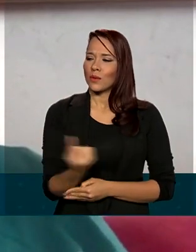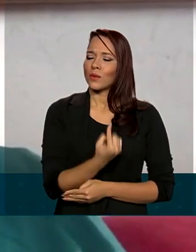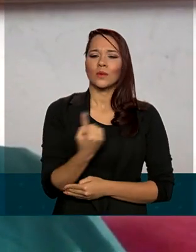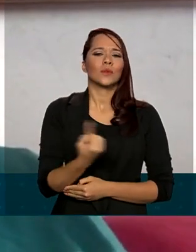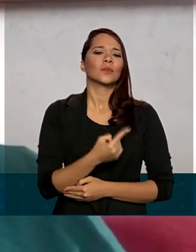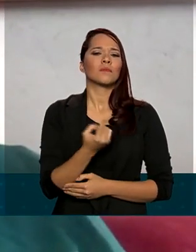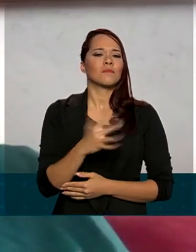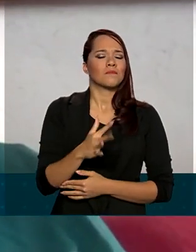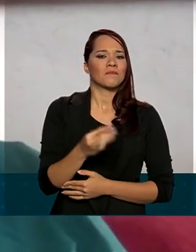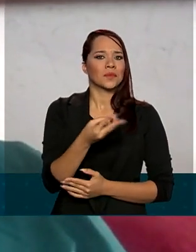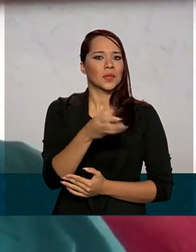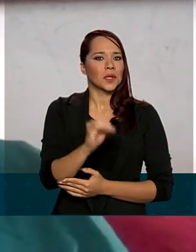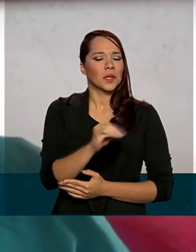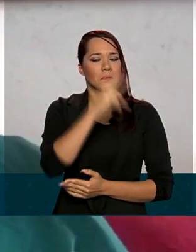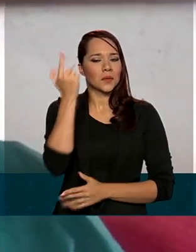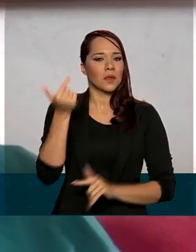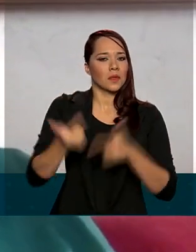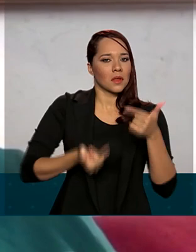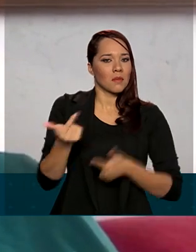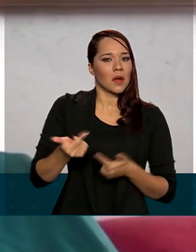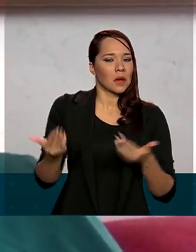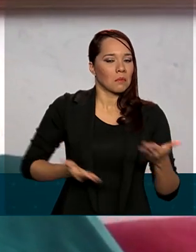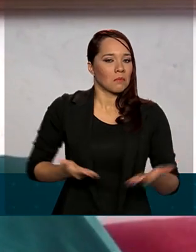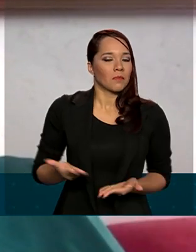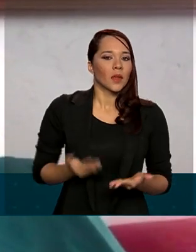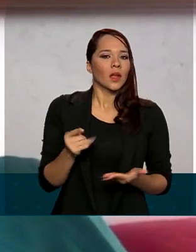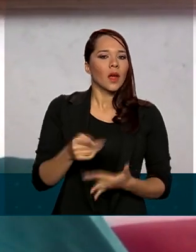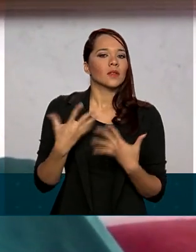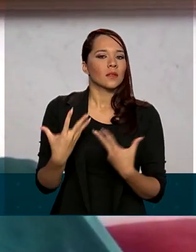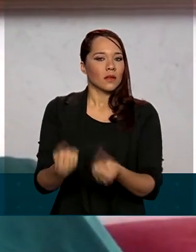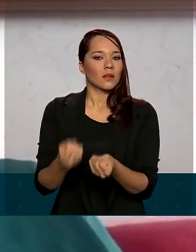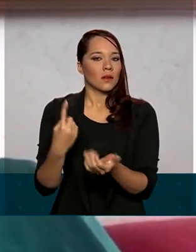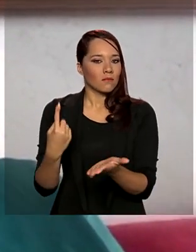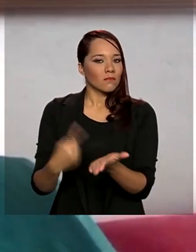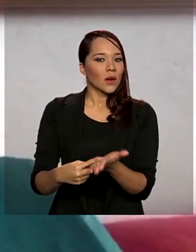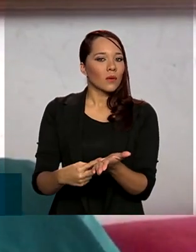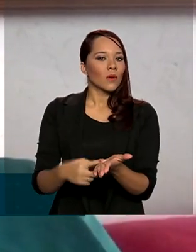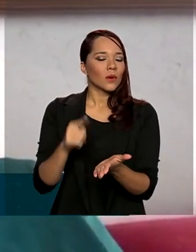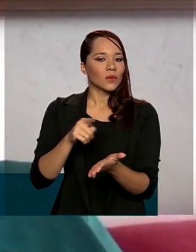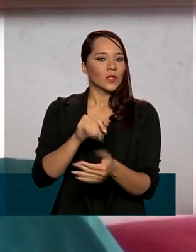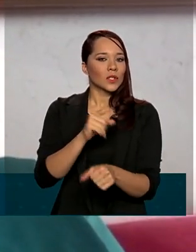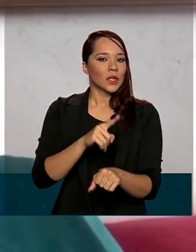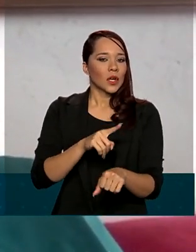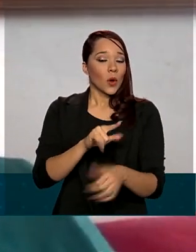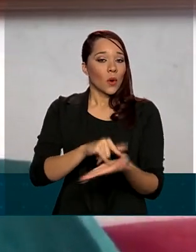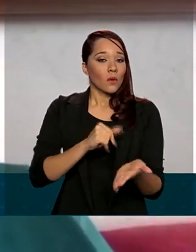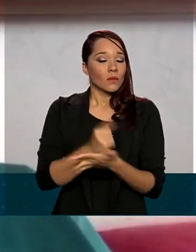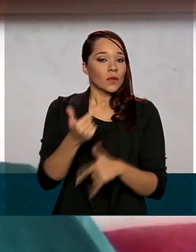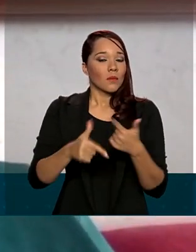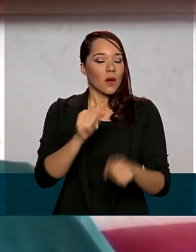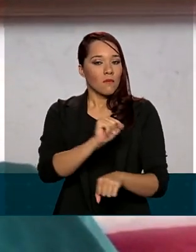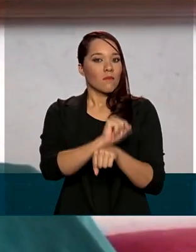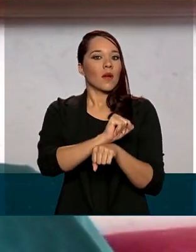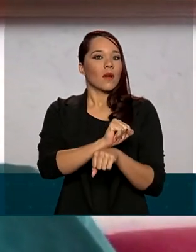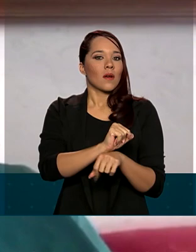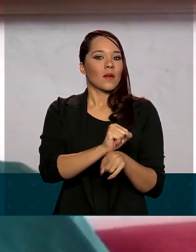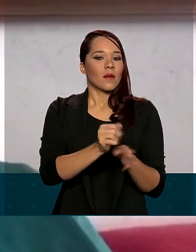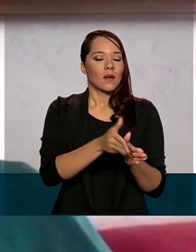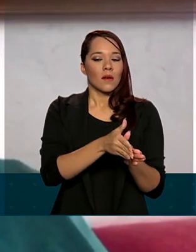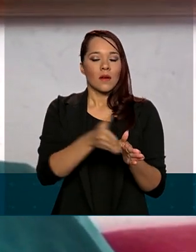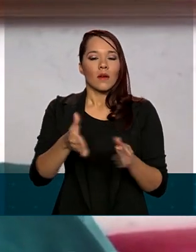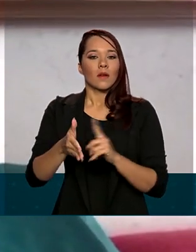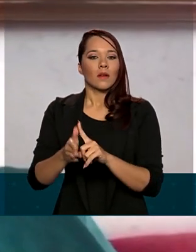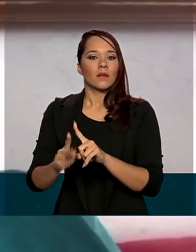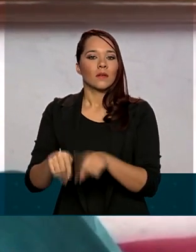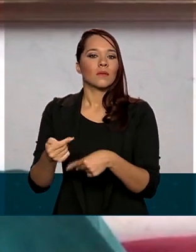torno de mais de 30 funcionários, aderiram ao acordo de suspensão do contrato de trabalho. E com